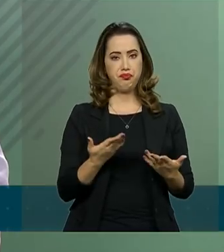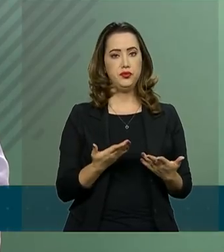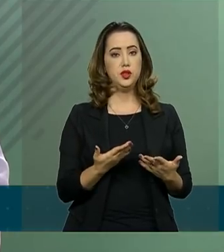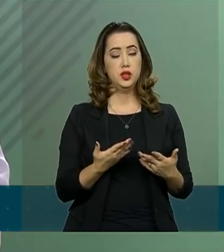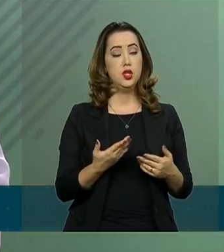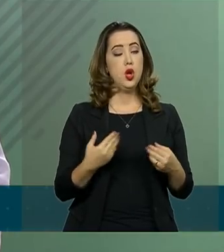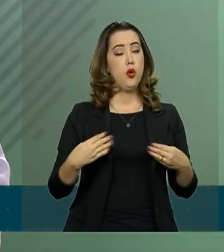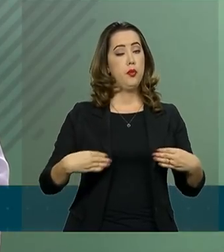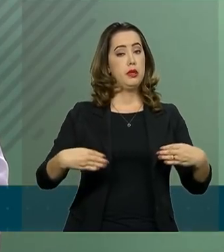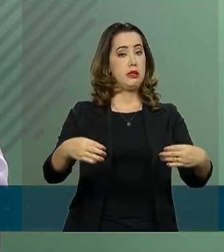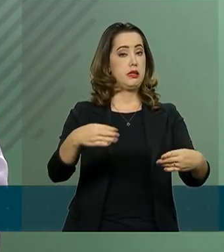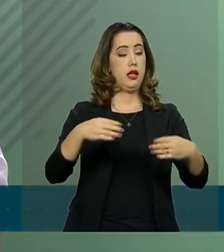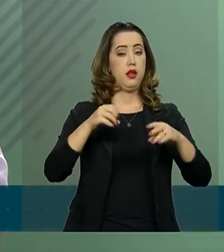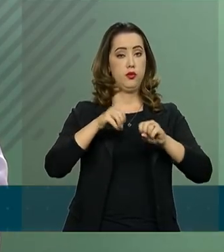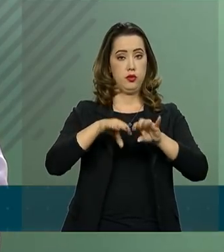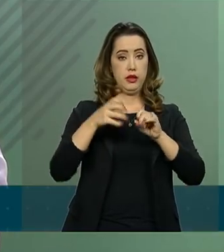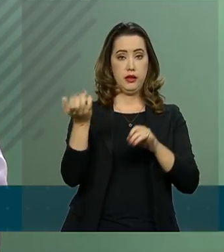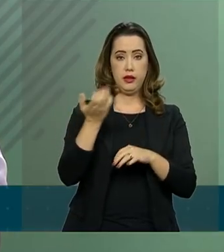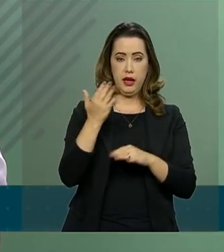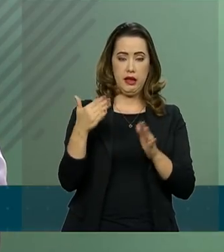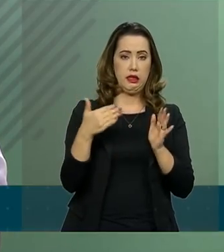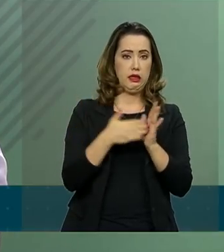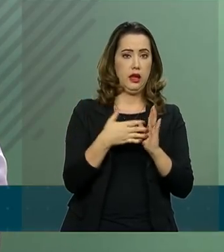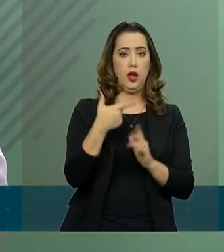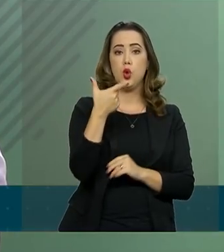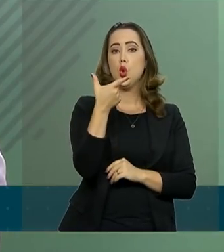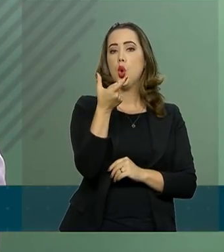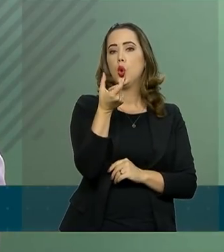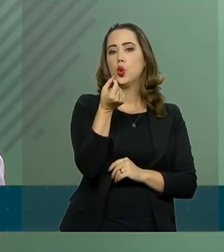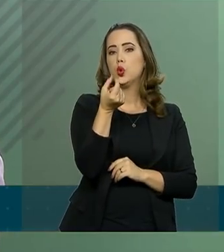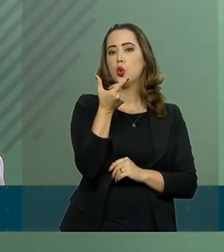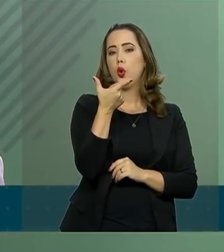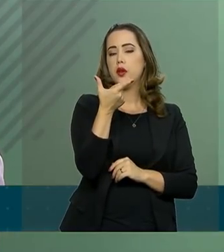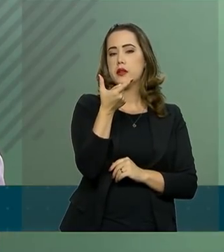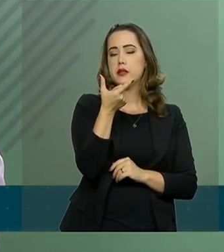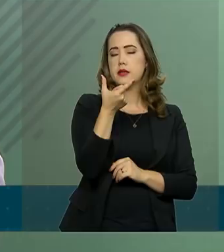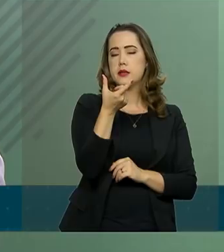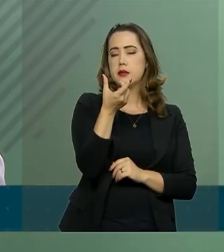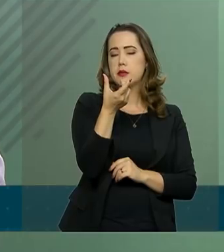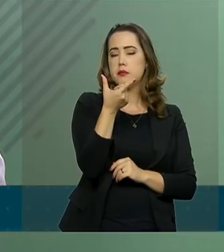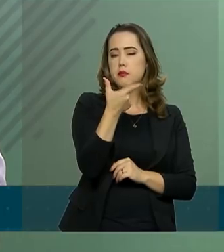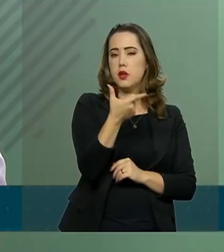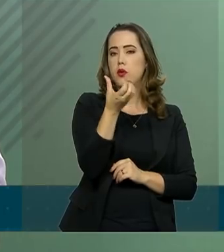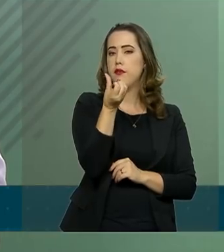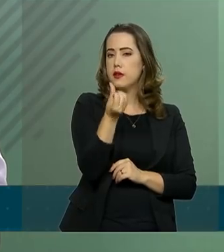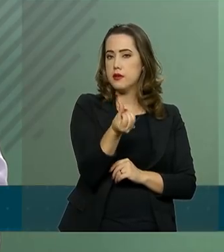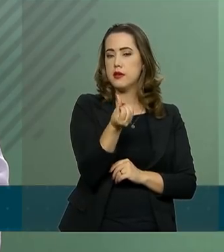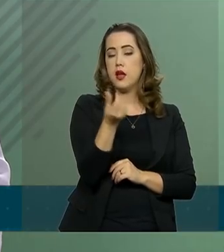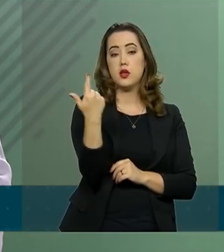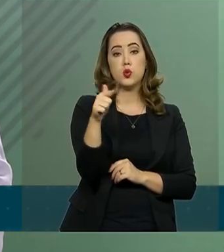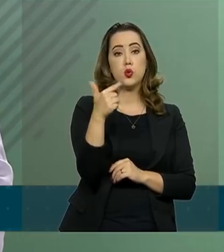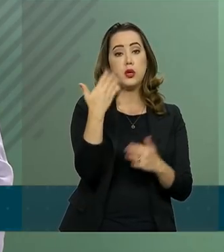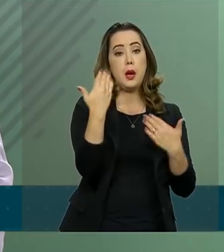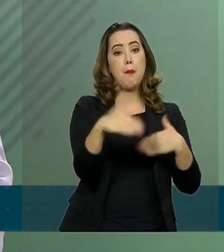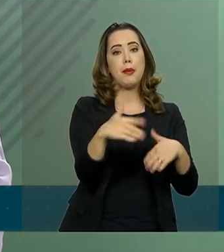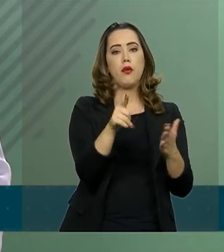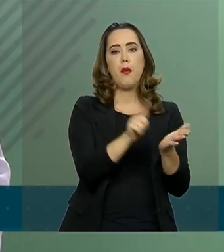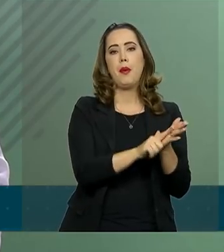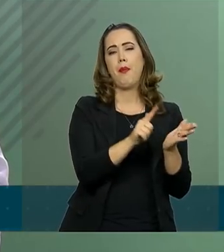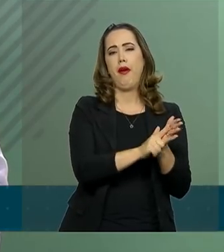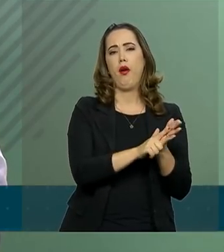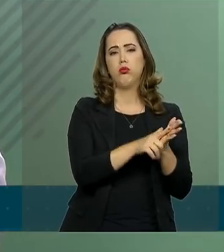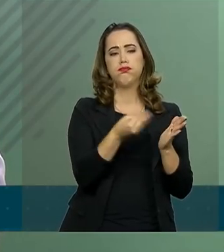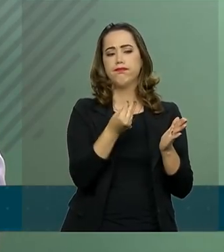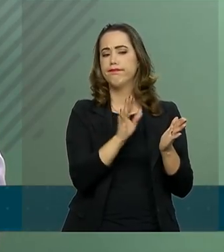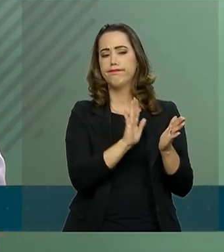MEC, indicam que em 2026 já não haja mais provas tradicionais impressas.